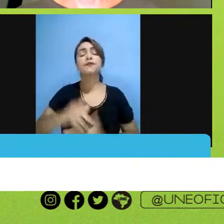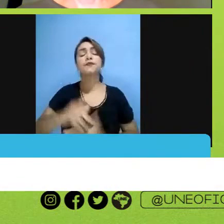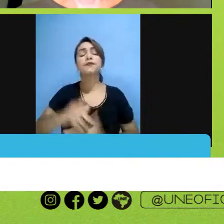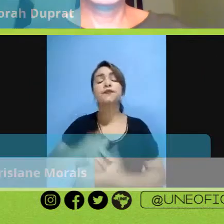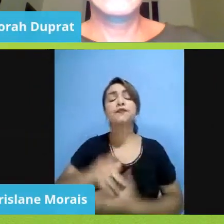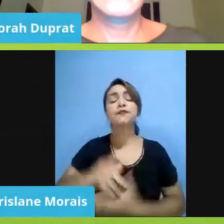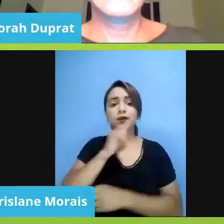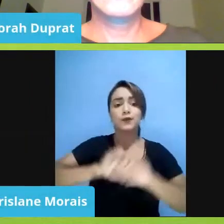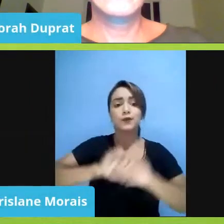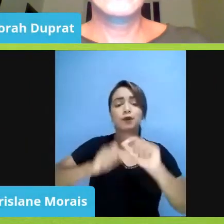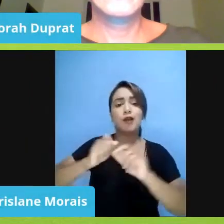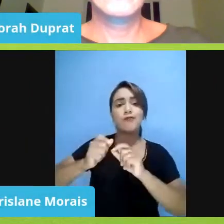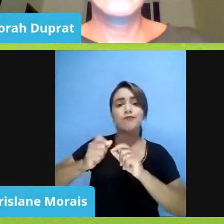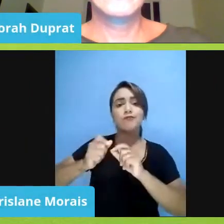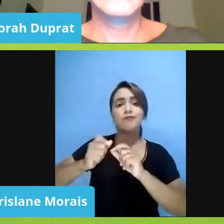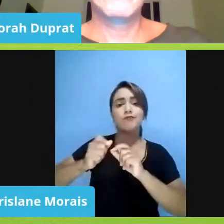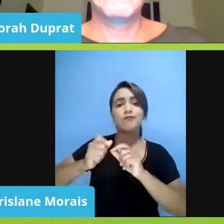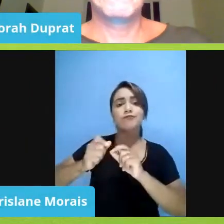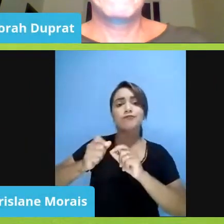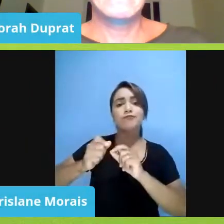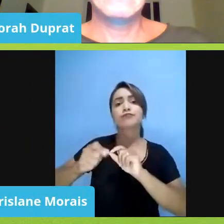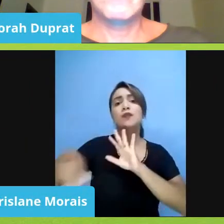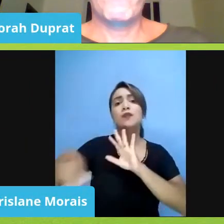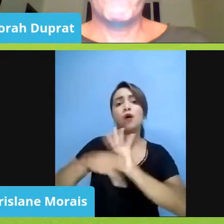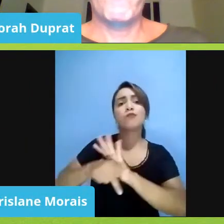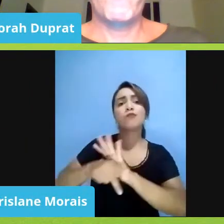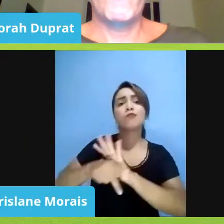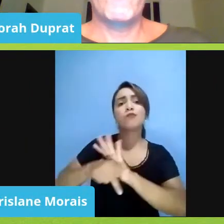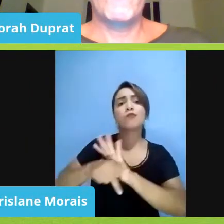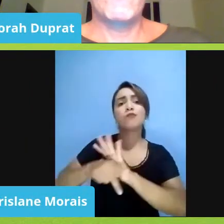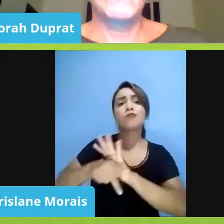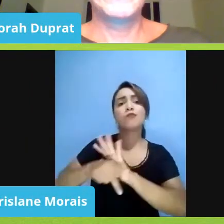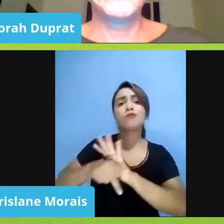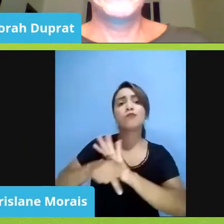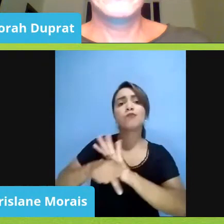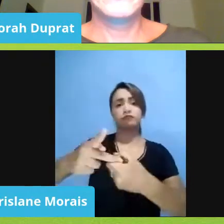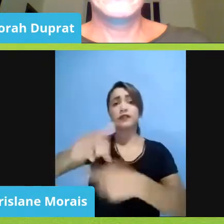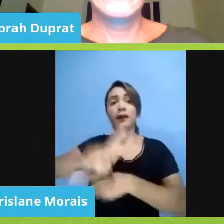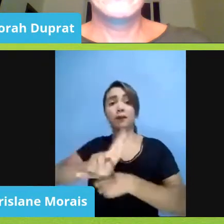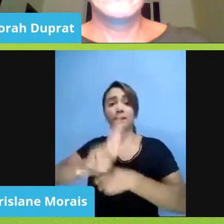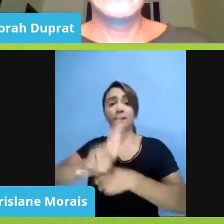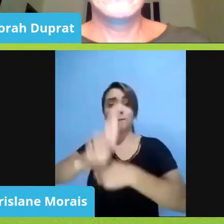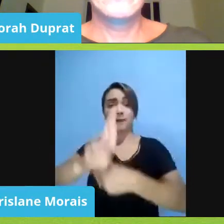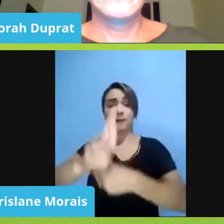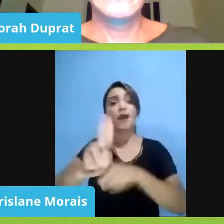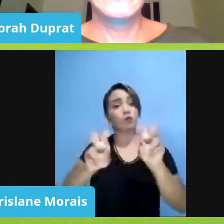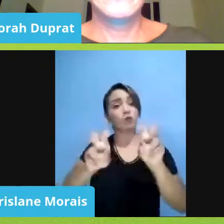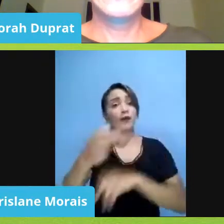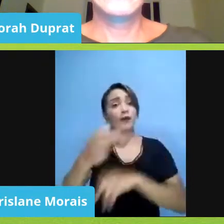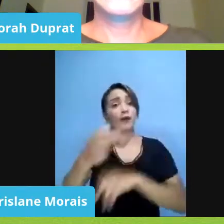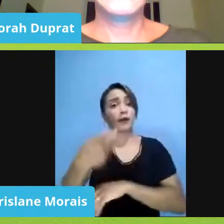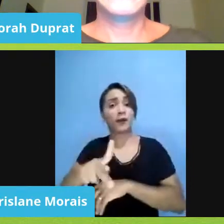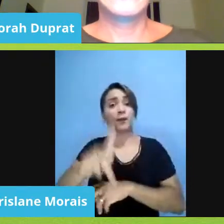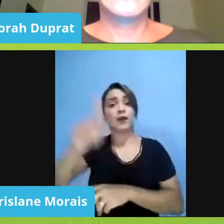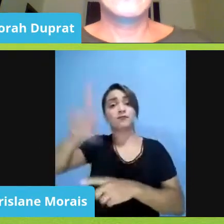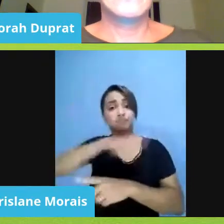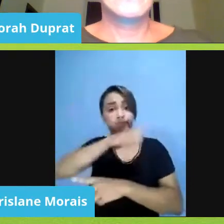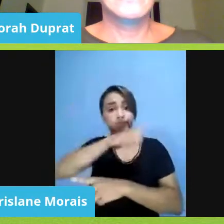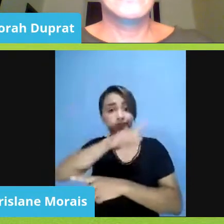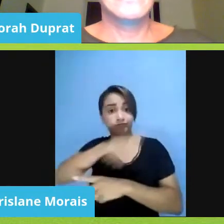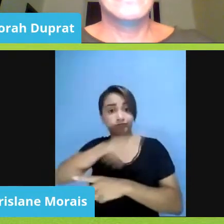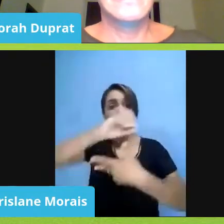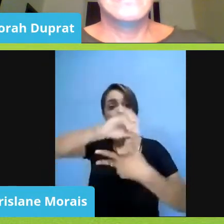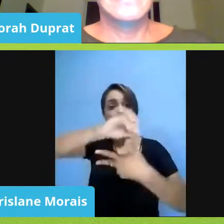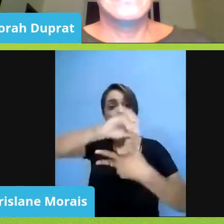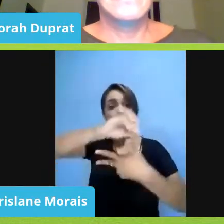da Procuradoria, da qual ela representa, em relação a esse tema mesmo do adiamento do Enem, né? Mas não só